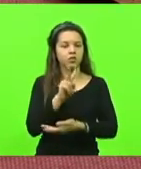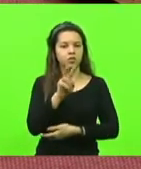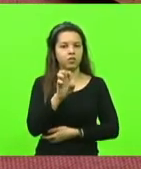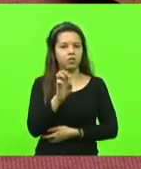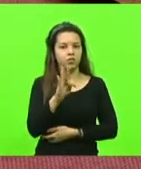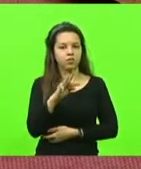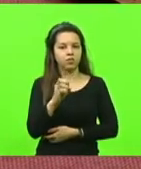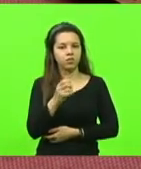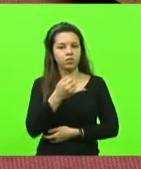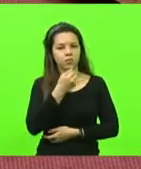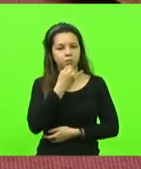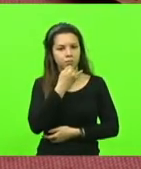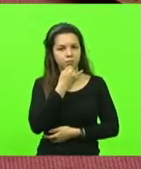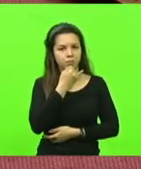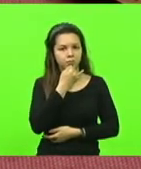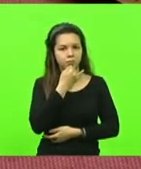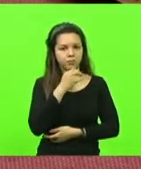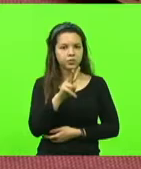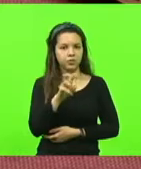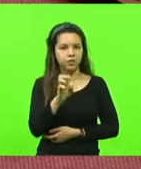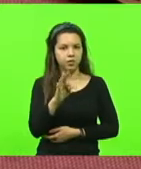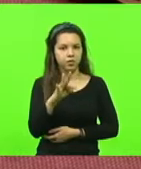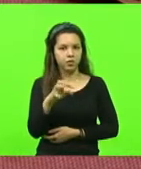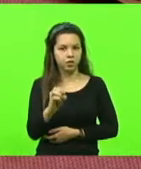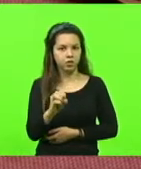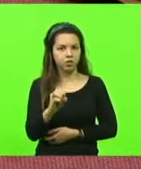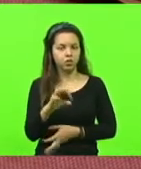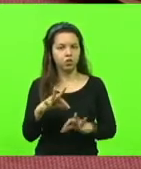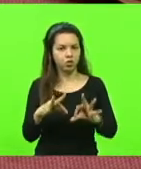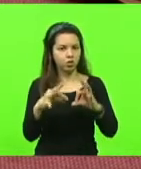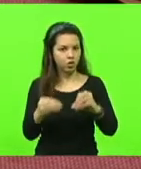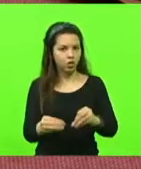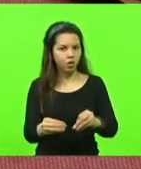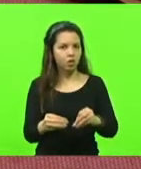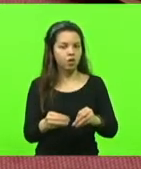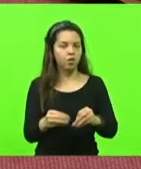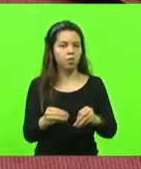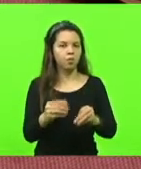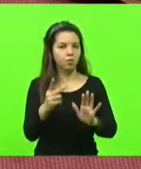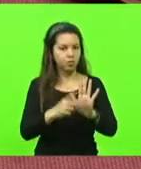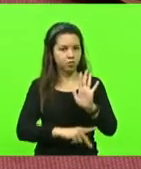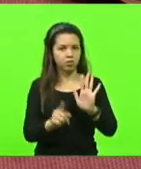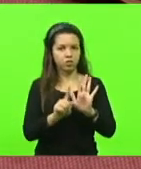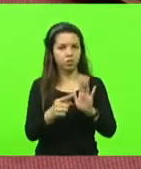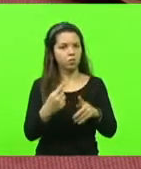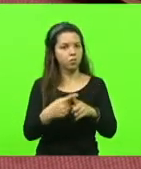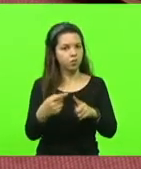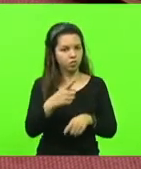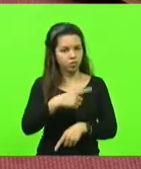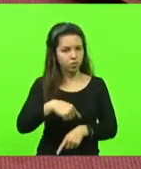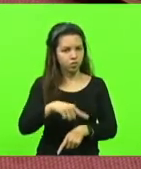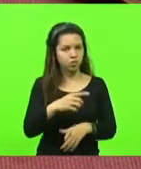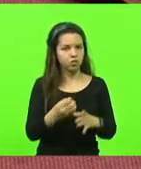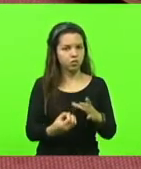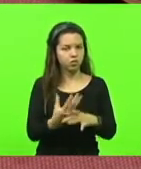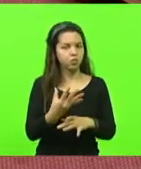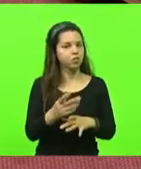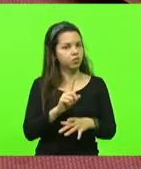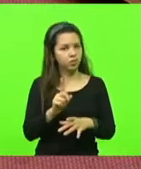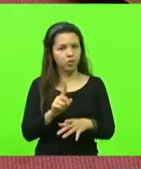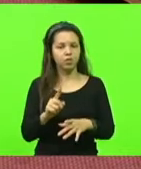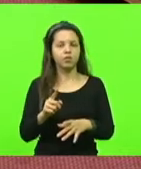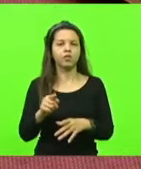Eu só lamento que o veto não foi total a esse projeto, porque nós criamos aqui, nós não, o tribunal